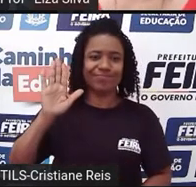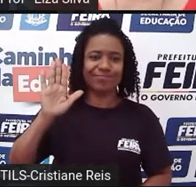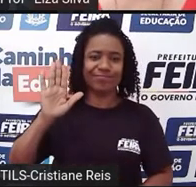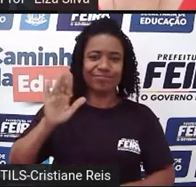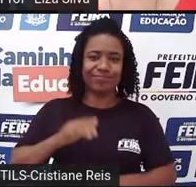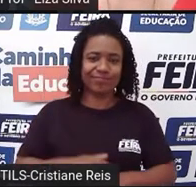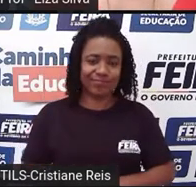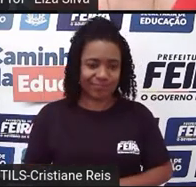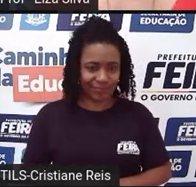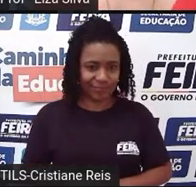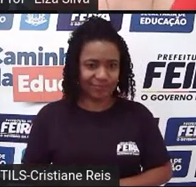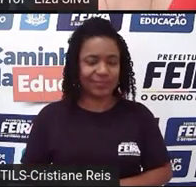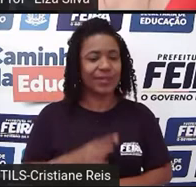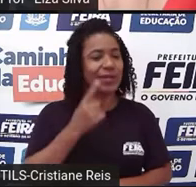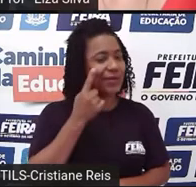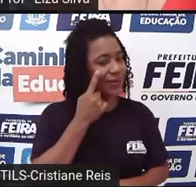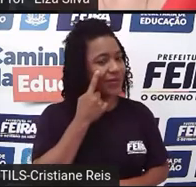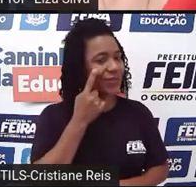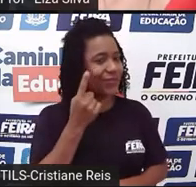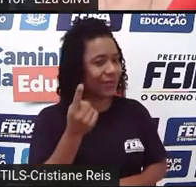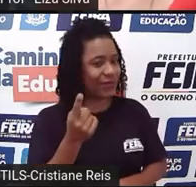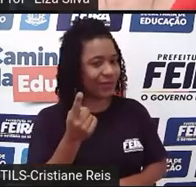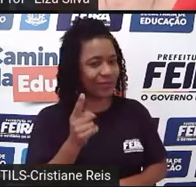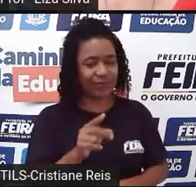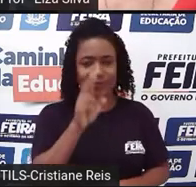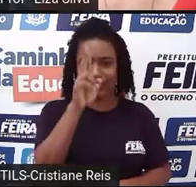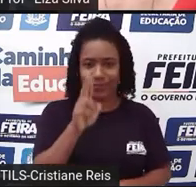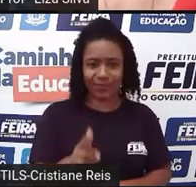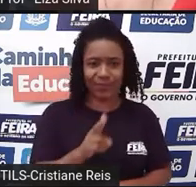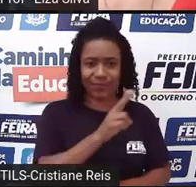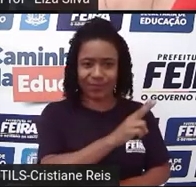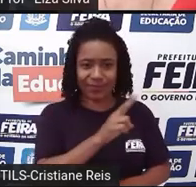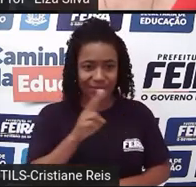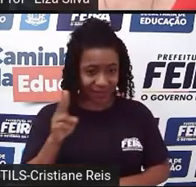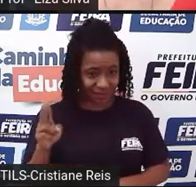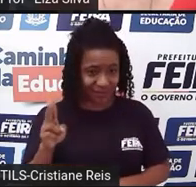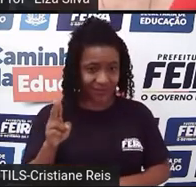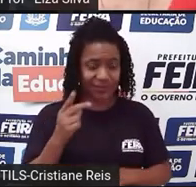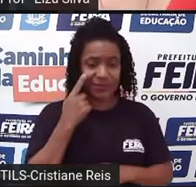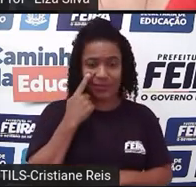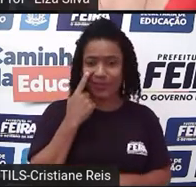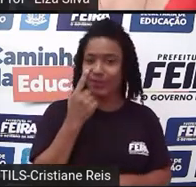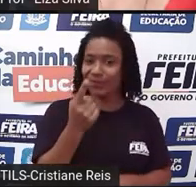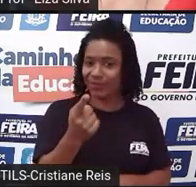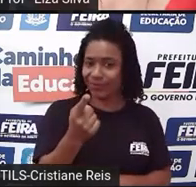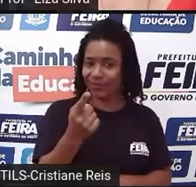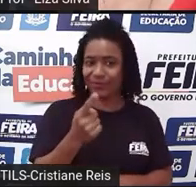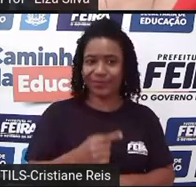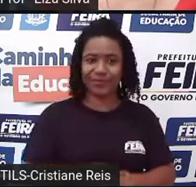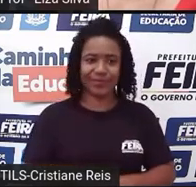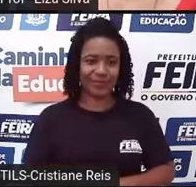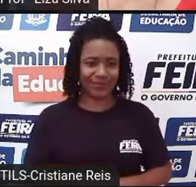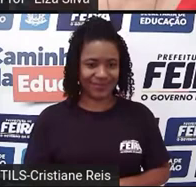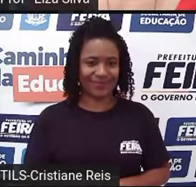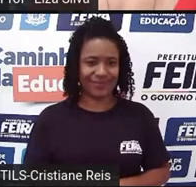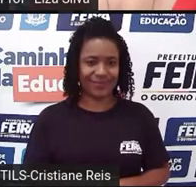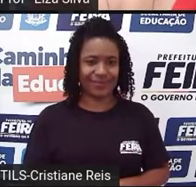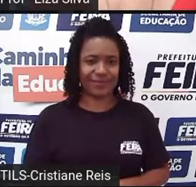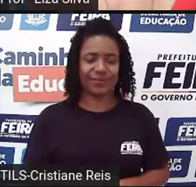são imagens representativas, não é? Frei Lawrence agrees to marry them in secret.